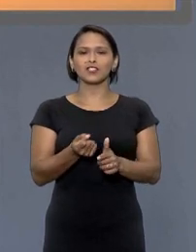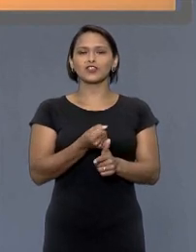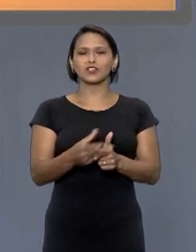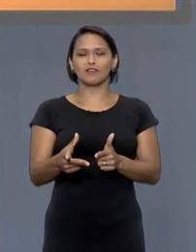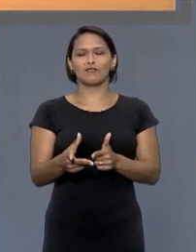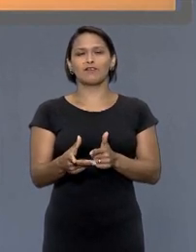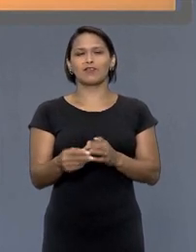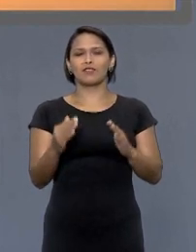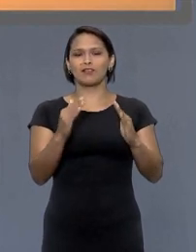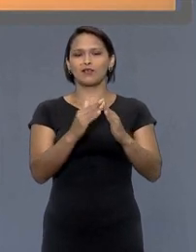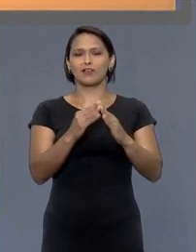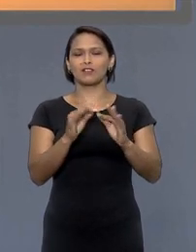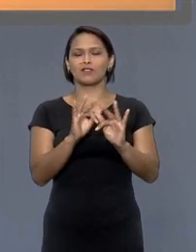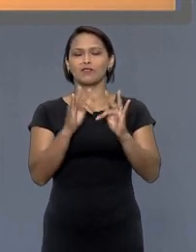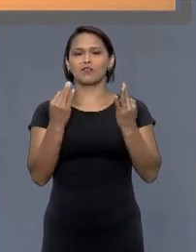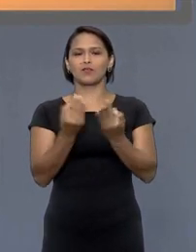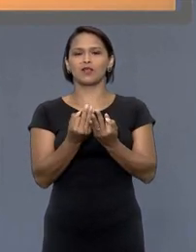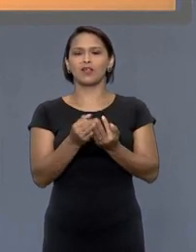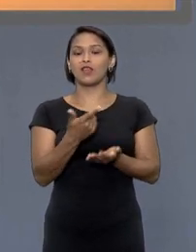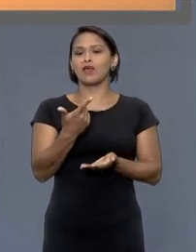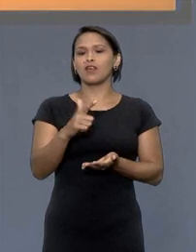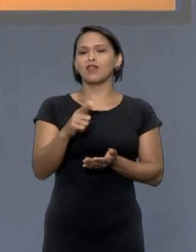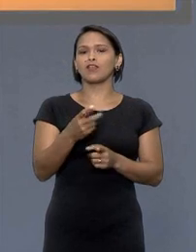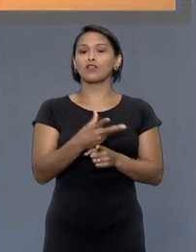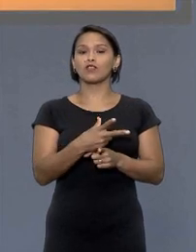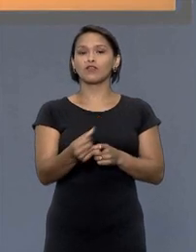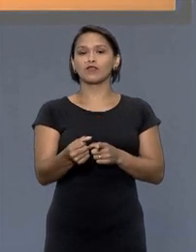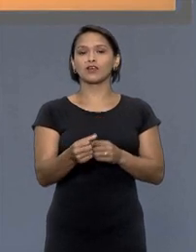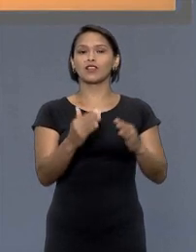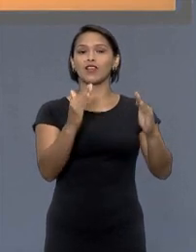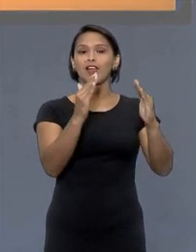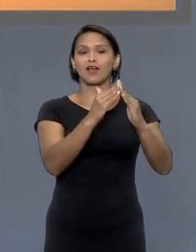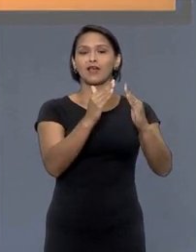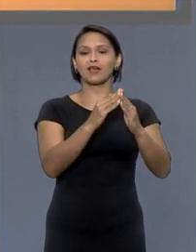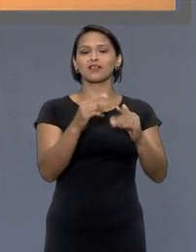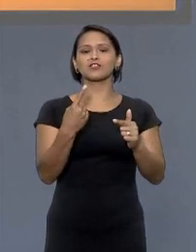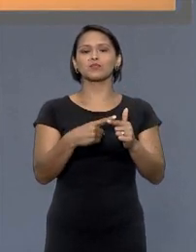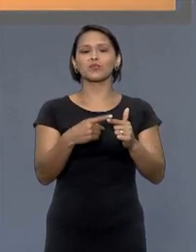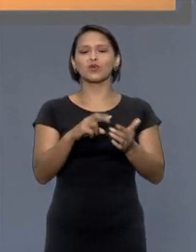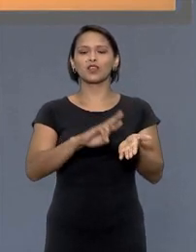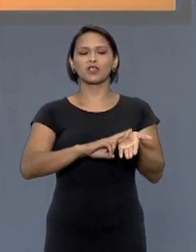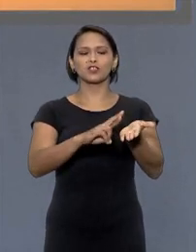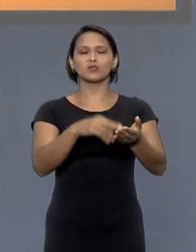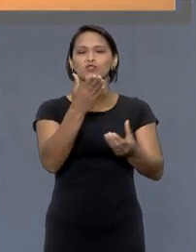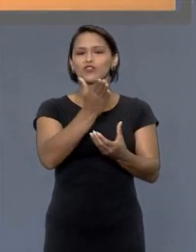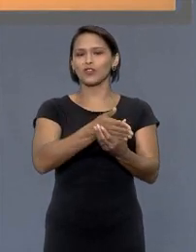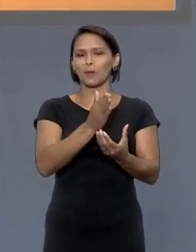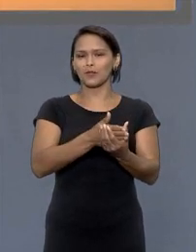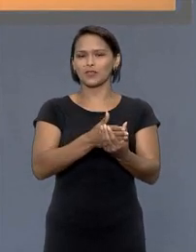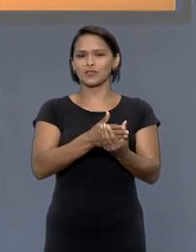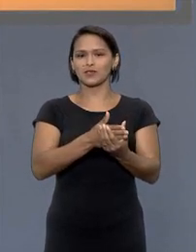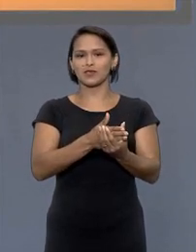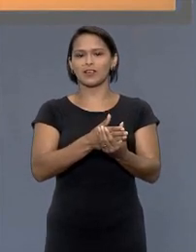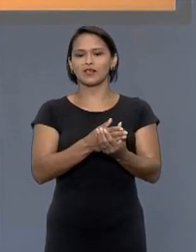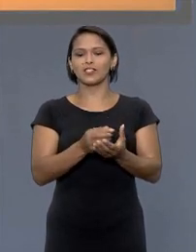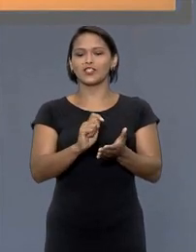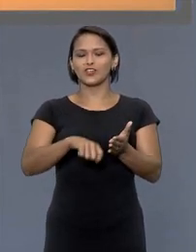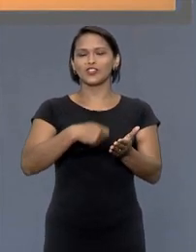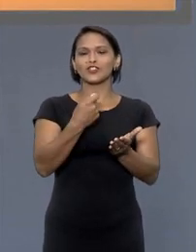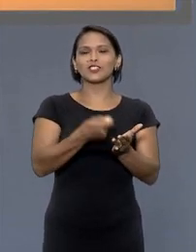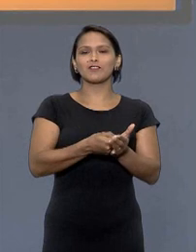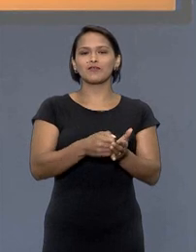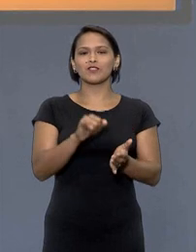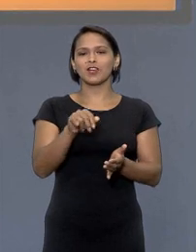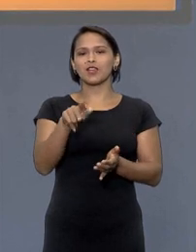empenhorabilidade do bem de família e não autorizou a penhora de um imóvel de um devedor que respondia a um processo referente a